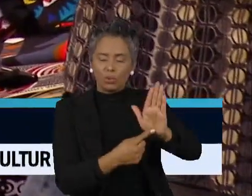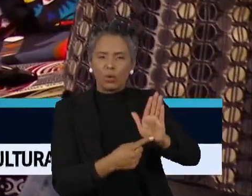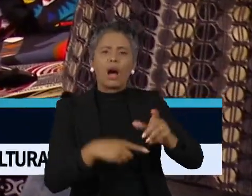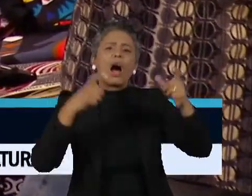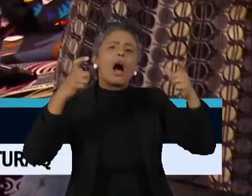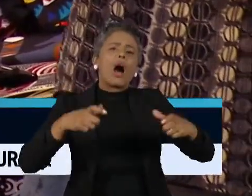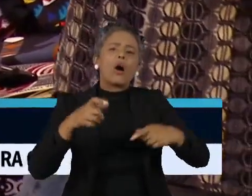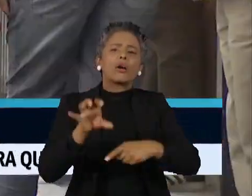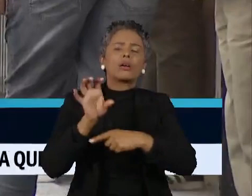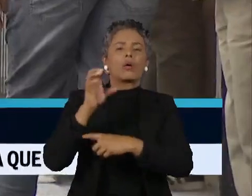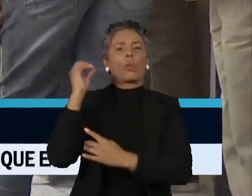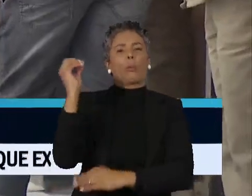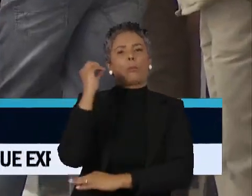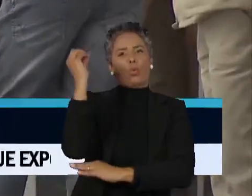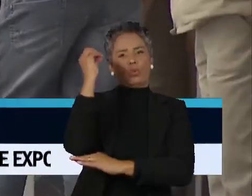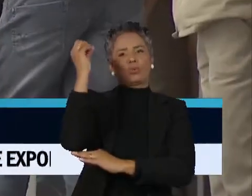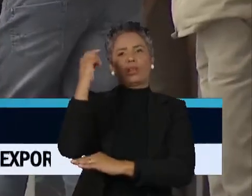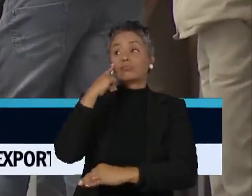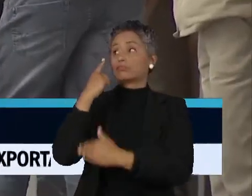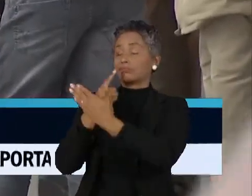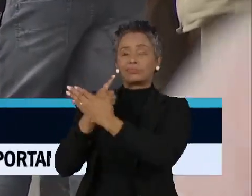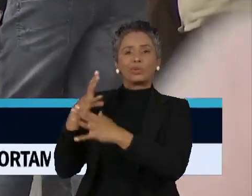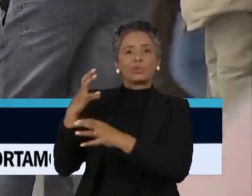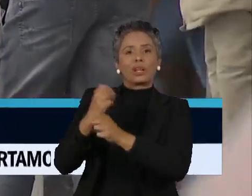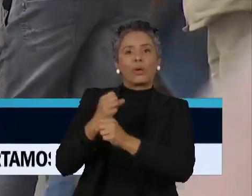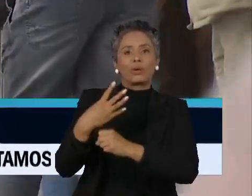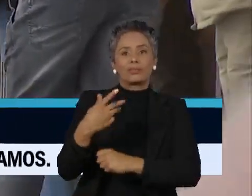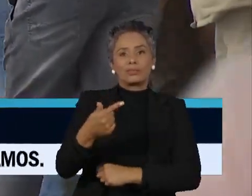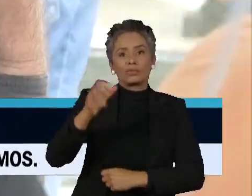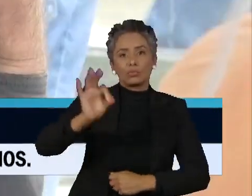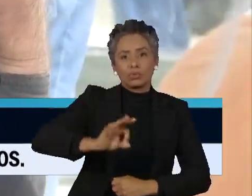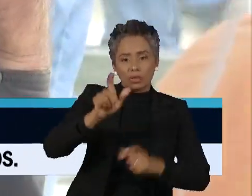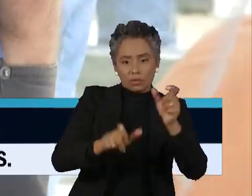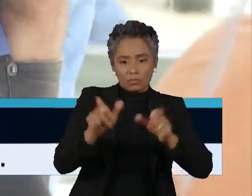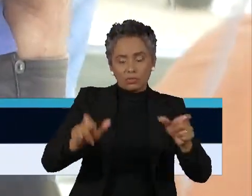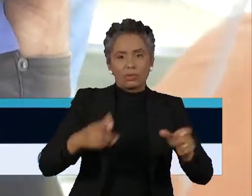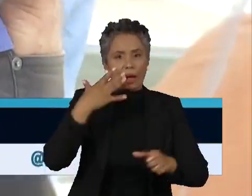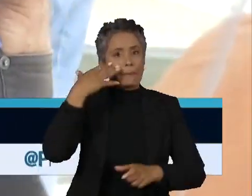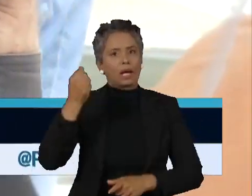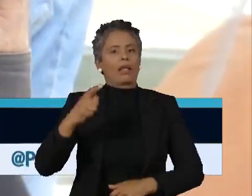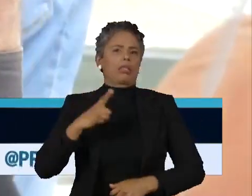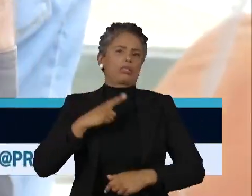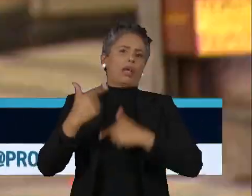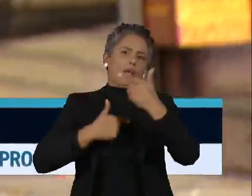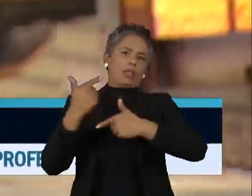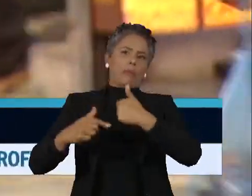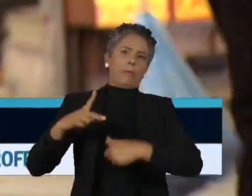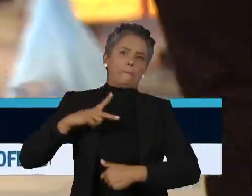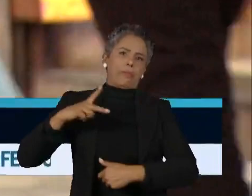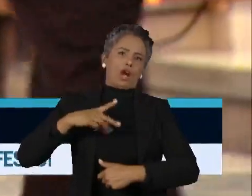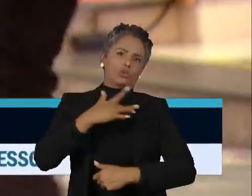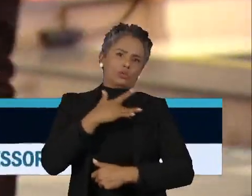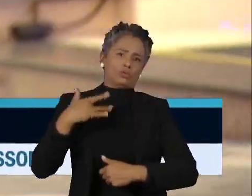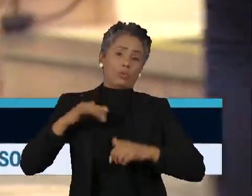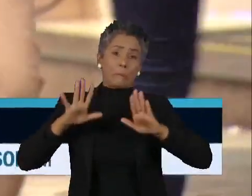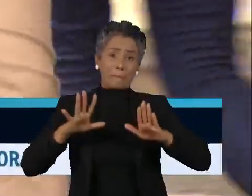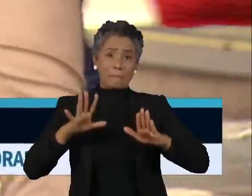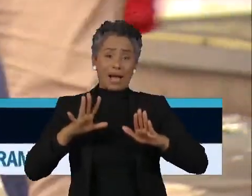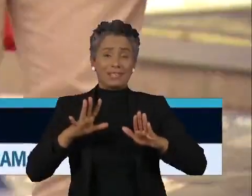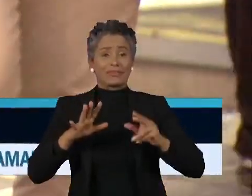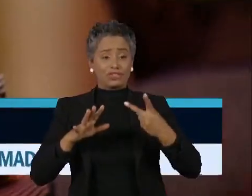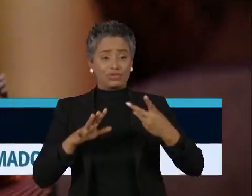Alegre. Na cidade, 47% das pessoas brancas acessam serviços privados de saúde, enquanto só 24